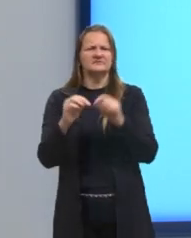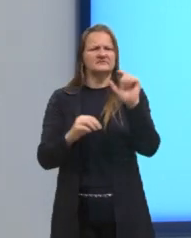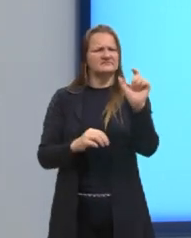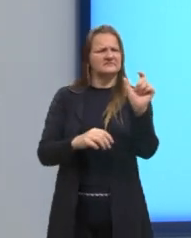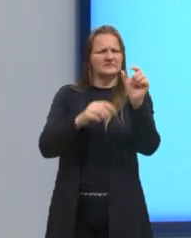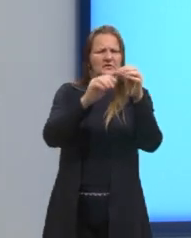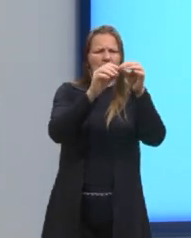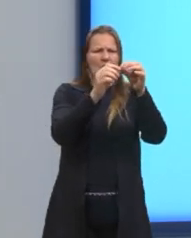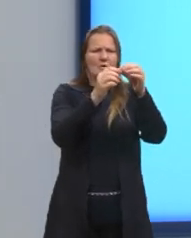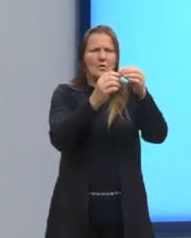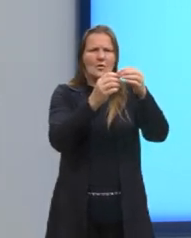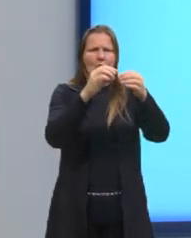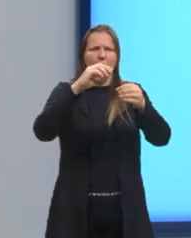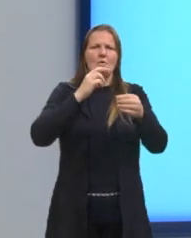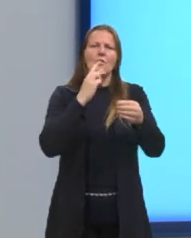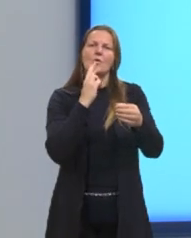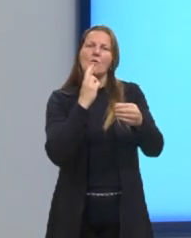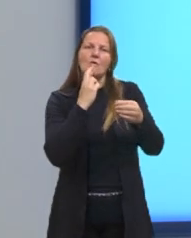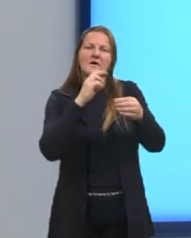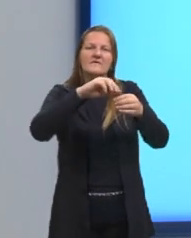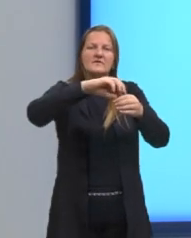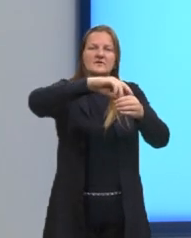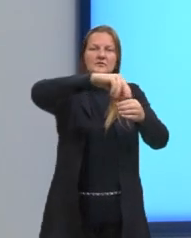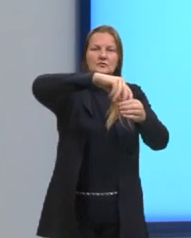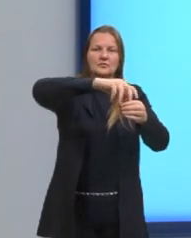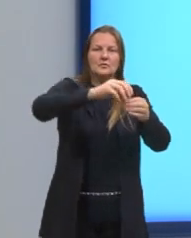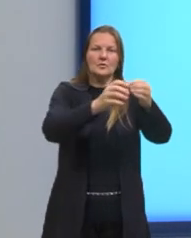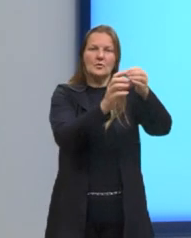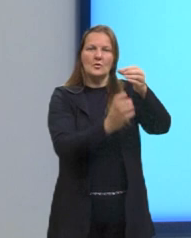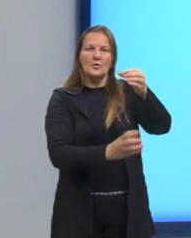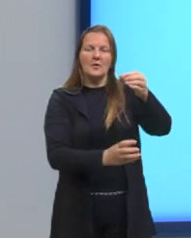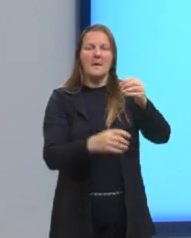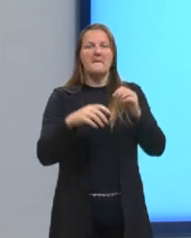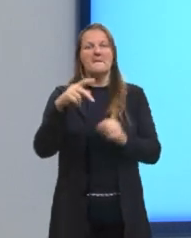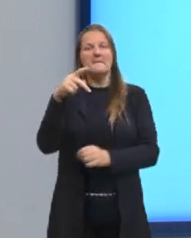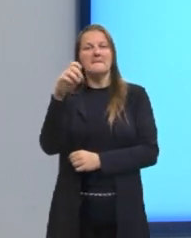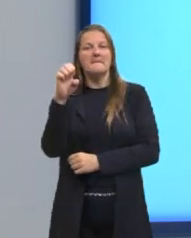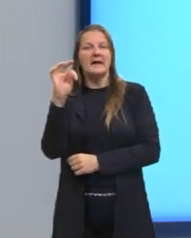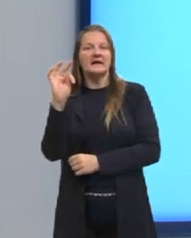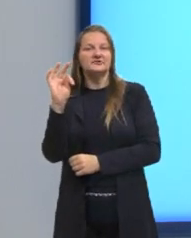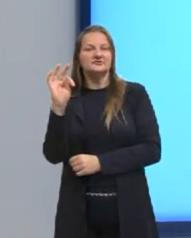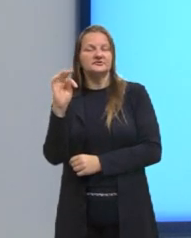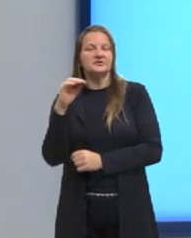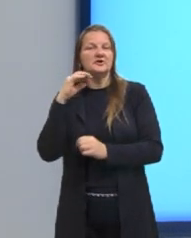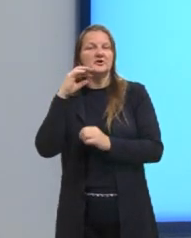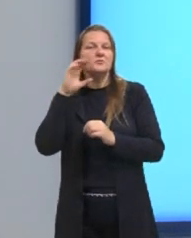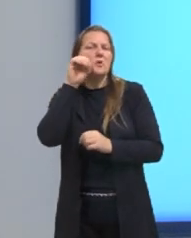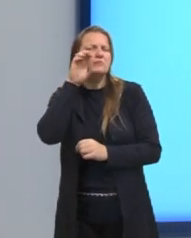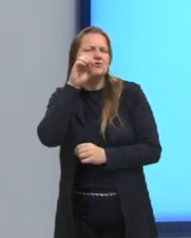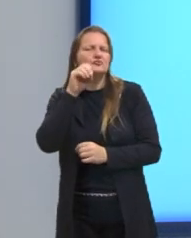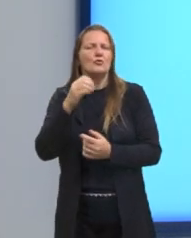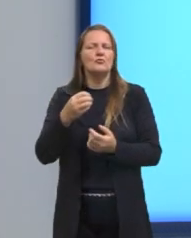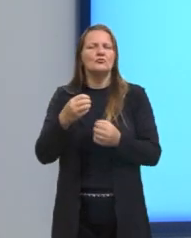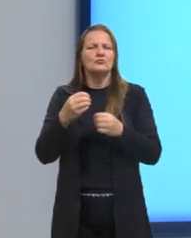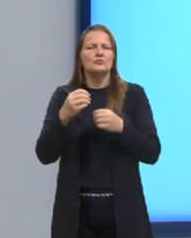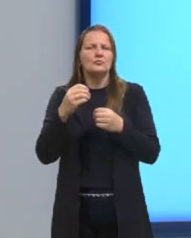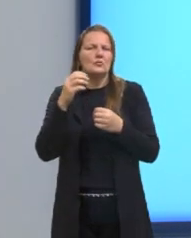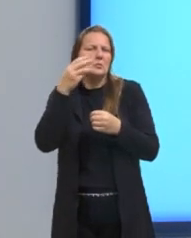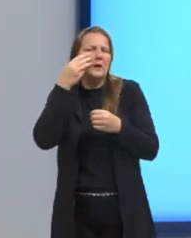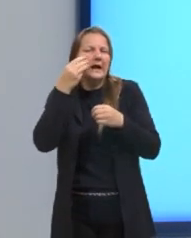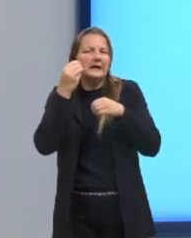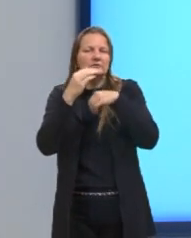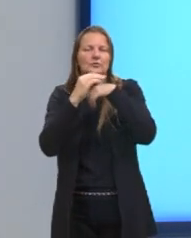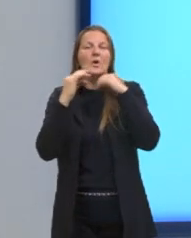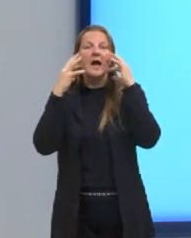um pet? Um pet pode ser uma garrafa pet. Ou ele pode ser um animal de estimação. Não pode? Então,